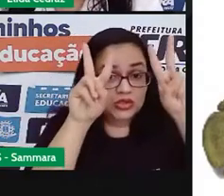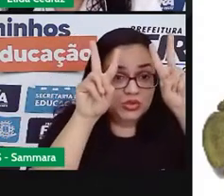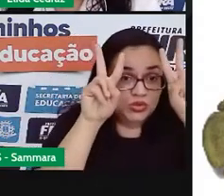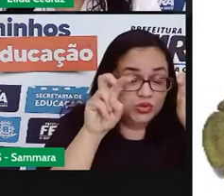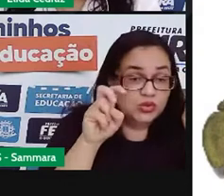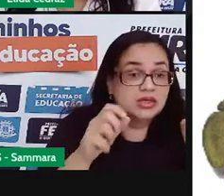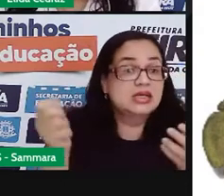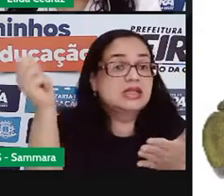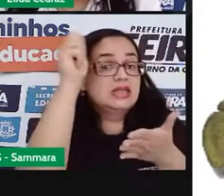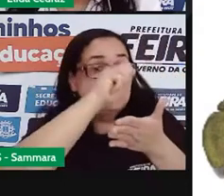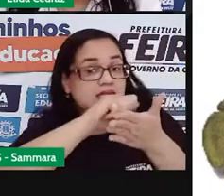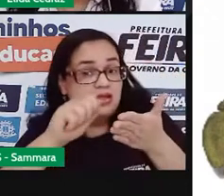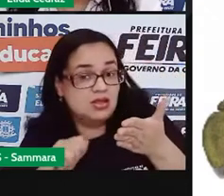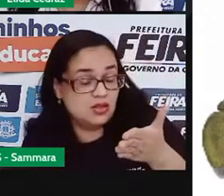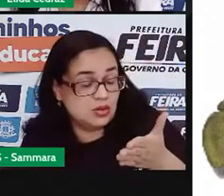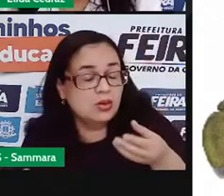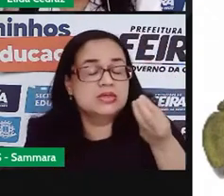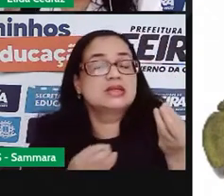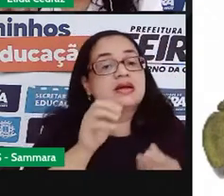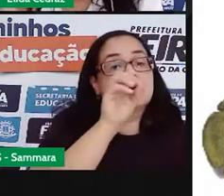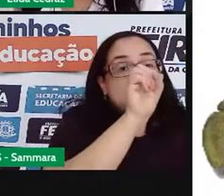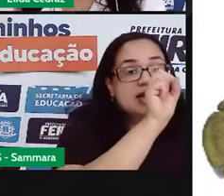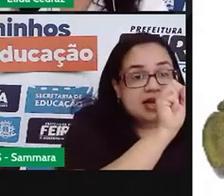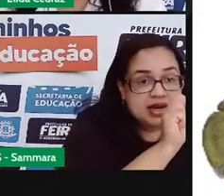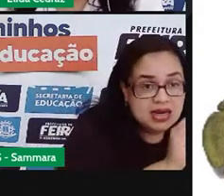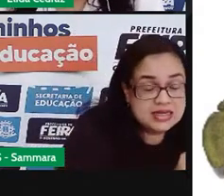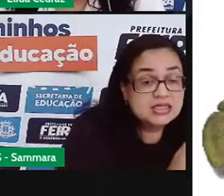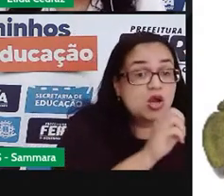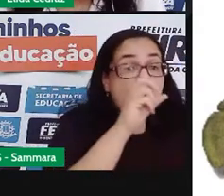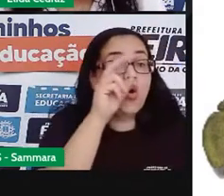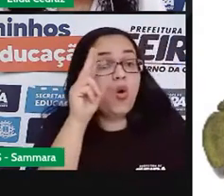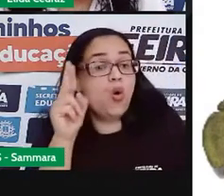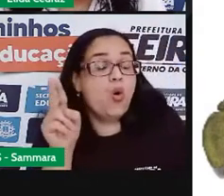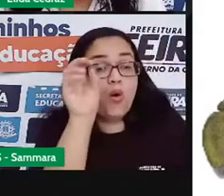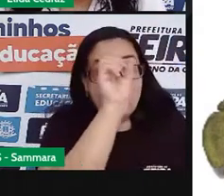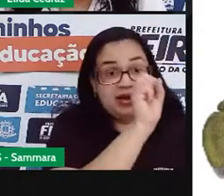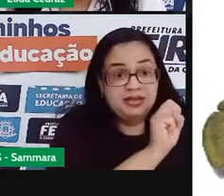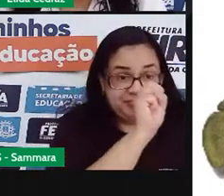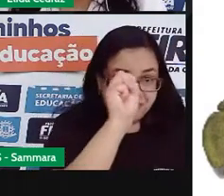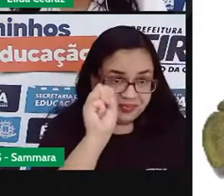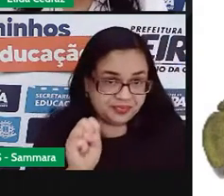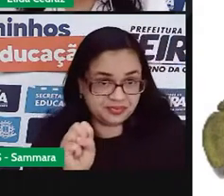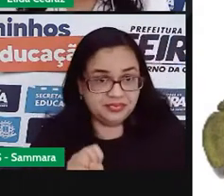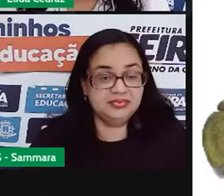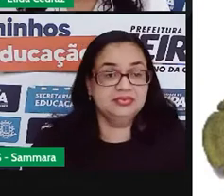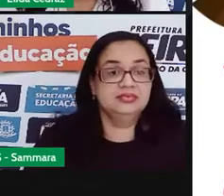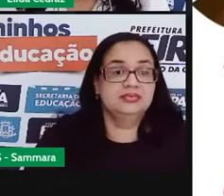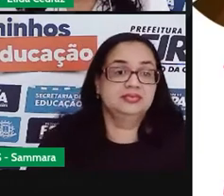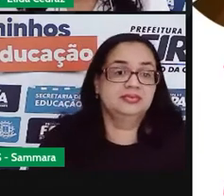regularidades ortográficas, S e S e S.